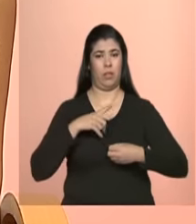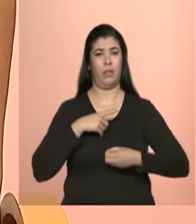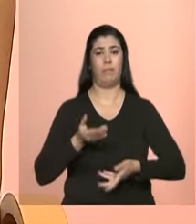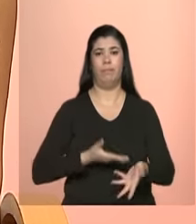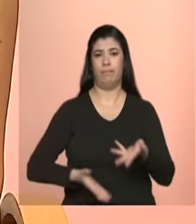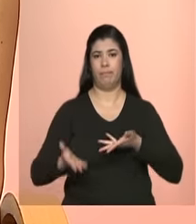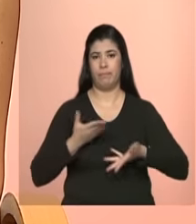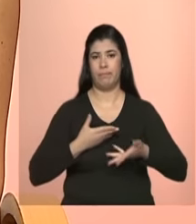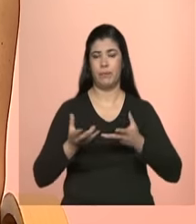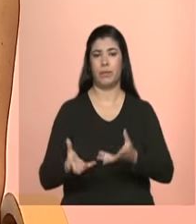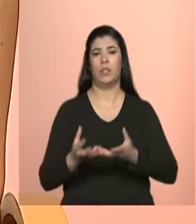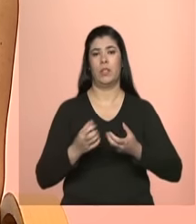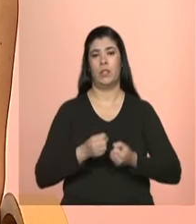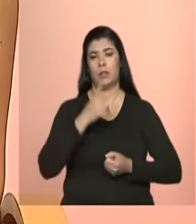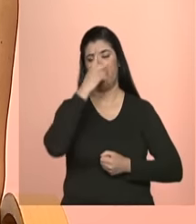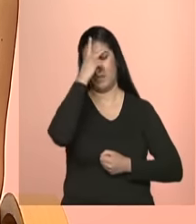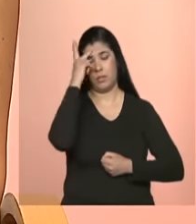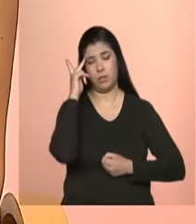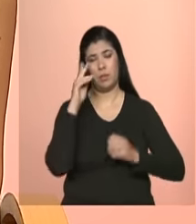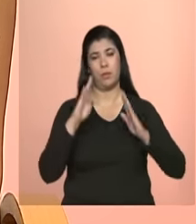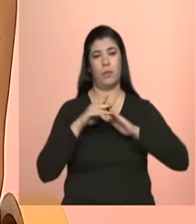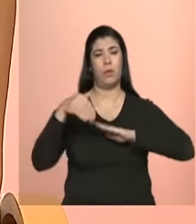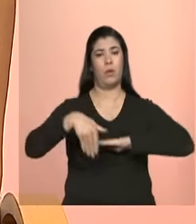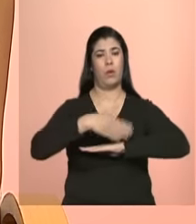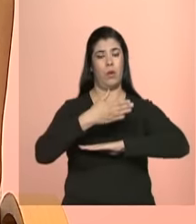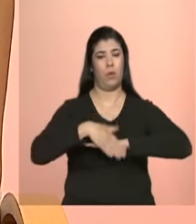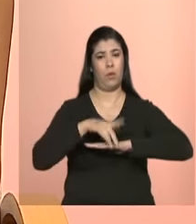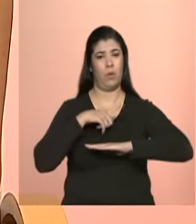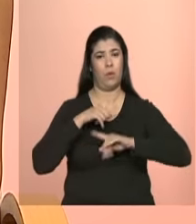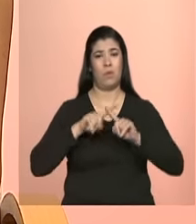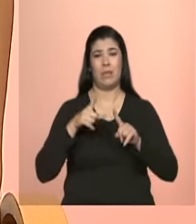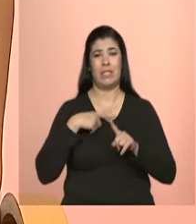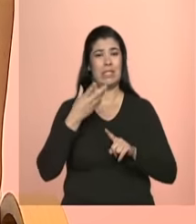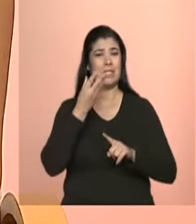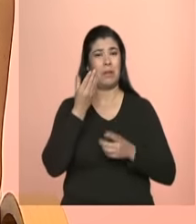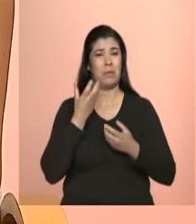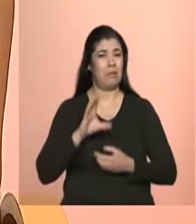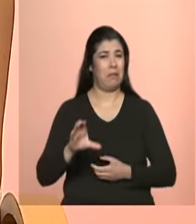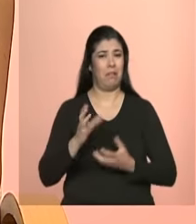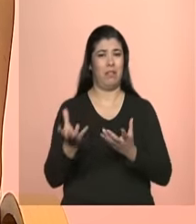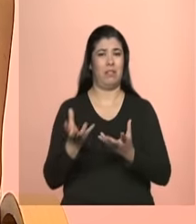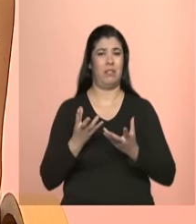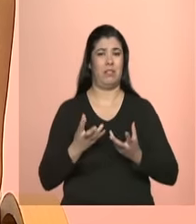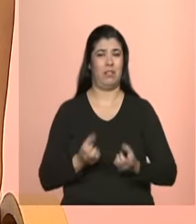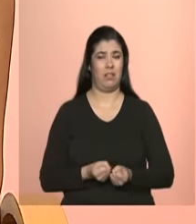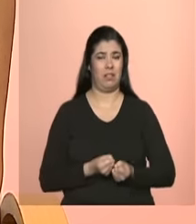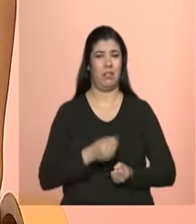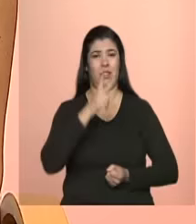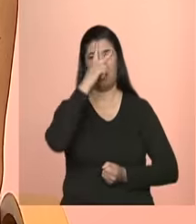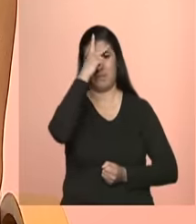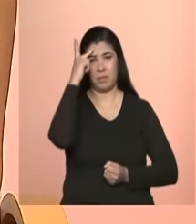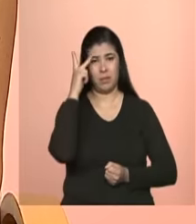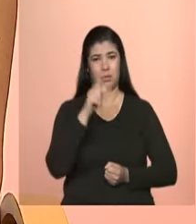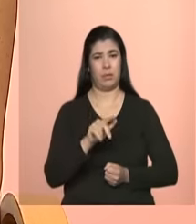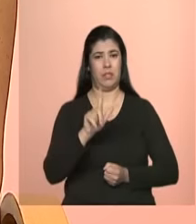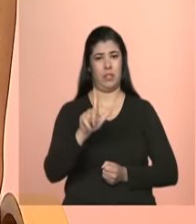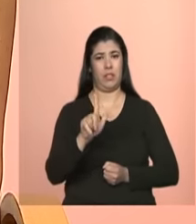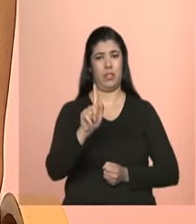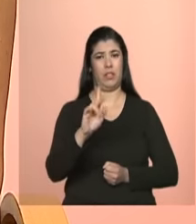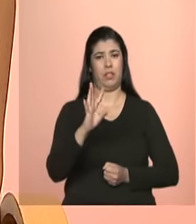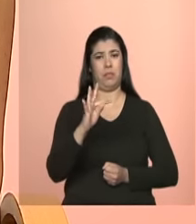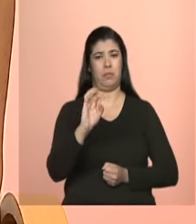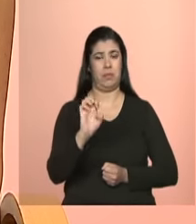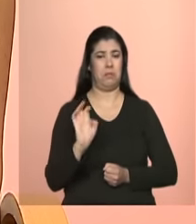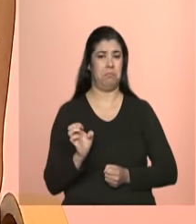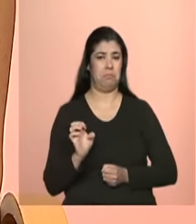convencionais para pessoas em situação de rua que se recusam a receber o público LGBT como resolver essa questão LGBT